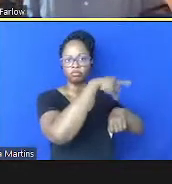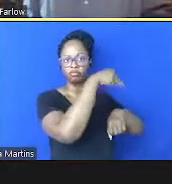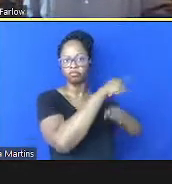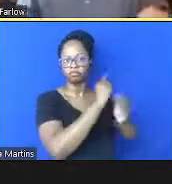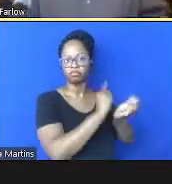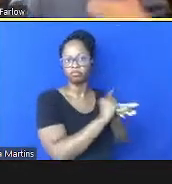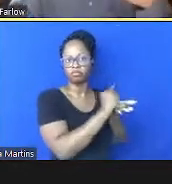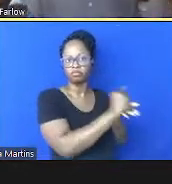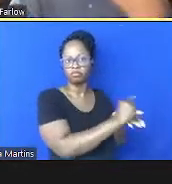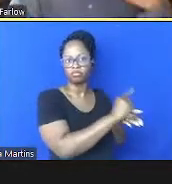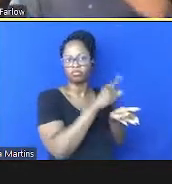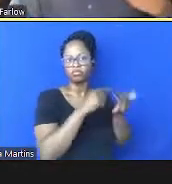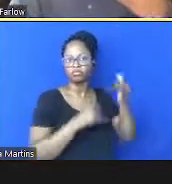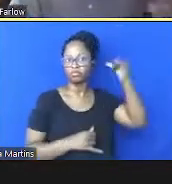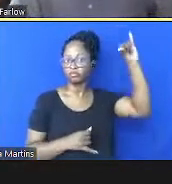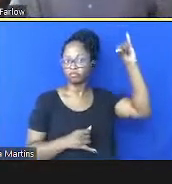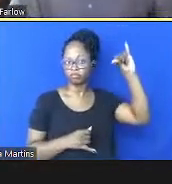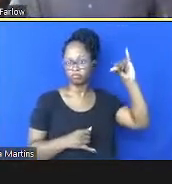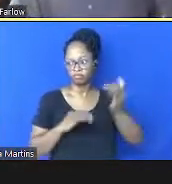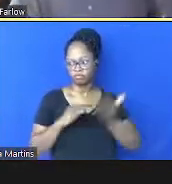nessa prevenção então